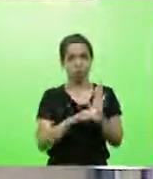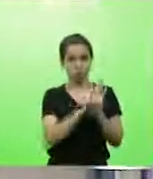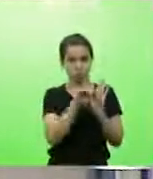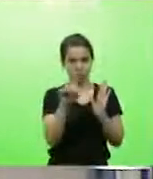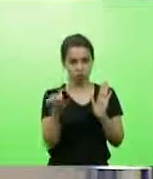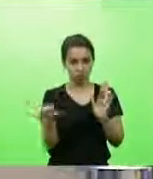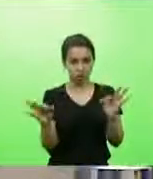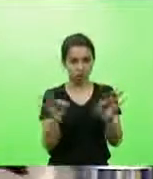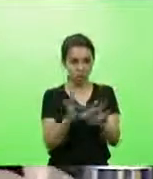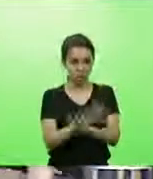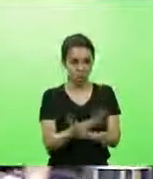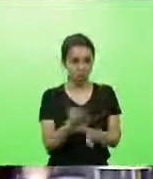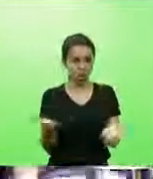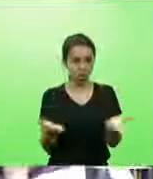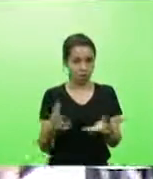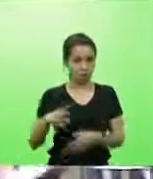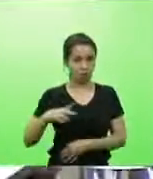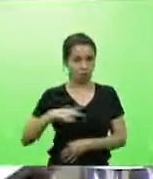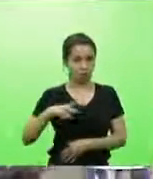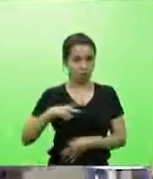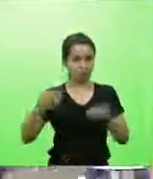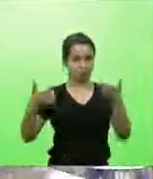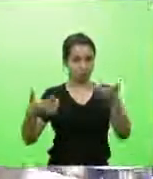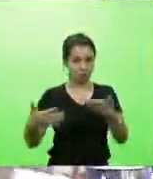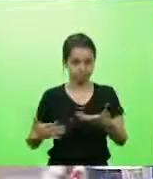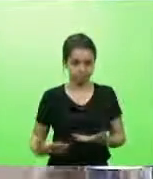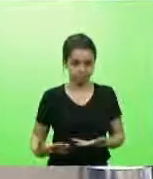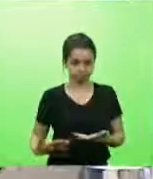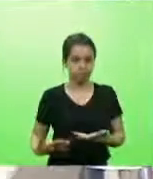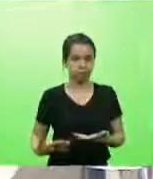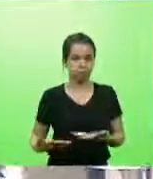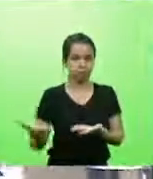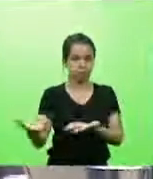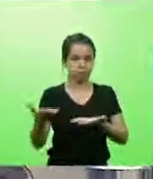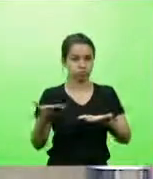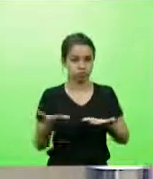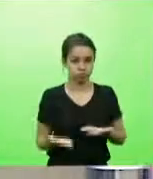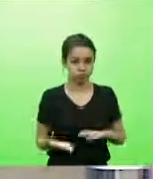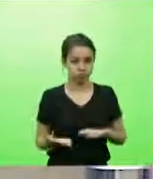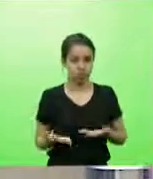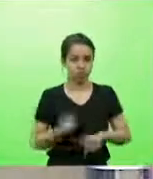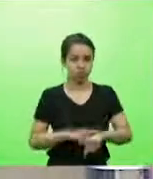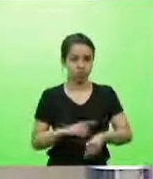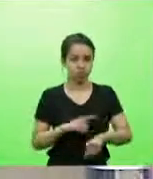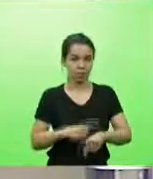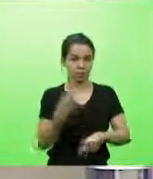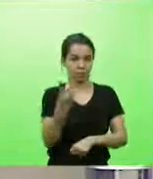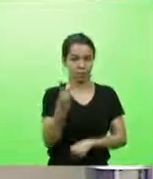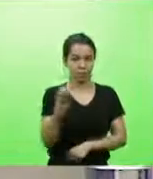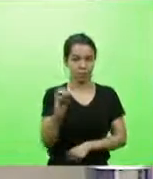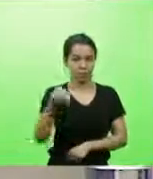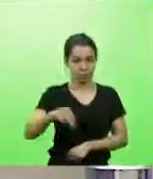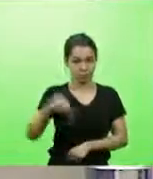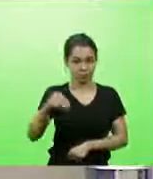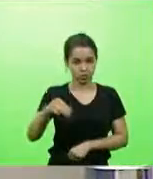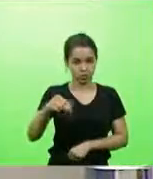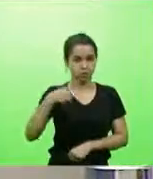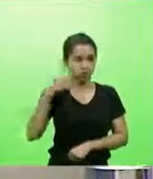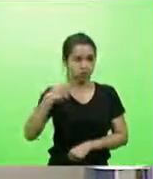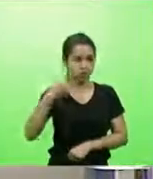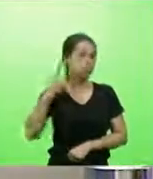explicações pessoais. Falaúso. Dá a palavra pelo tempo de até 10 minutos. Deputado Silvio Drevec.